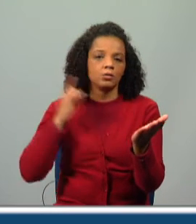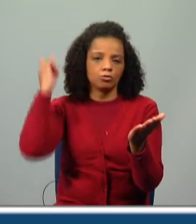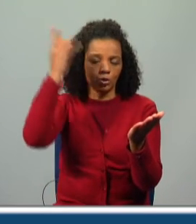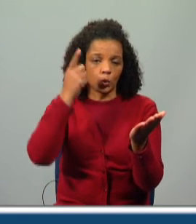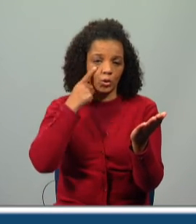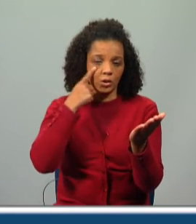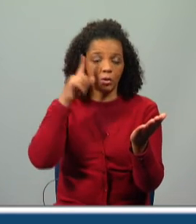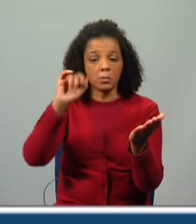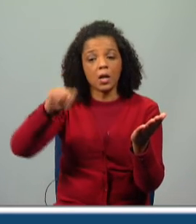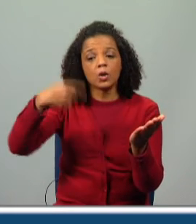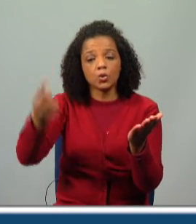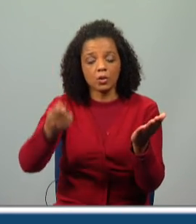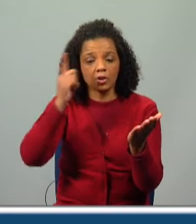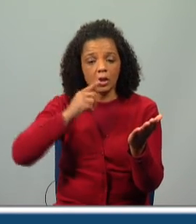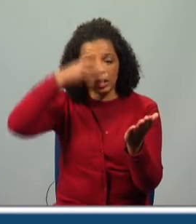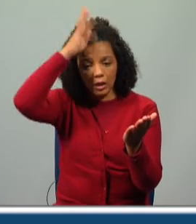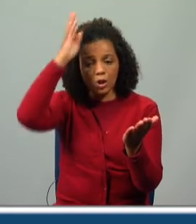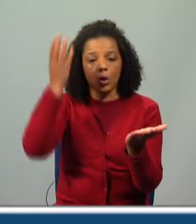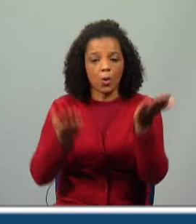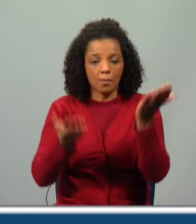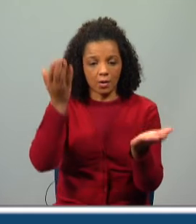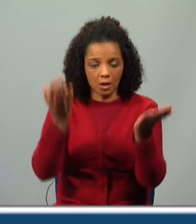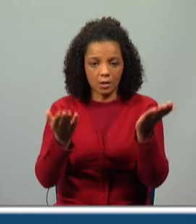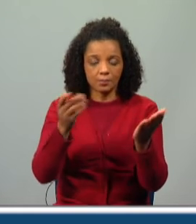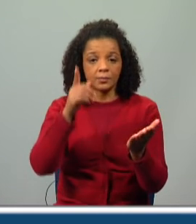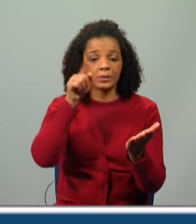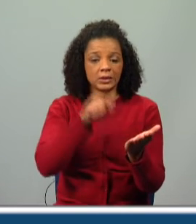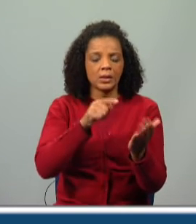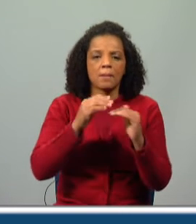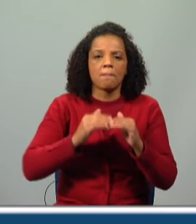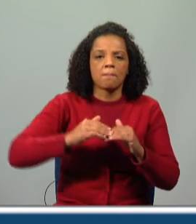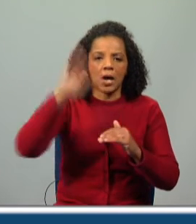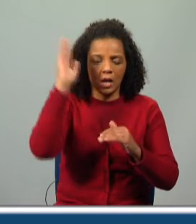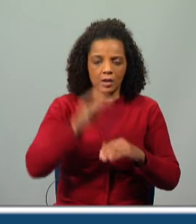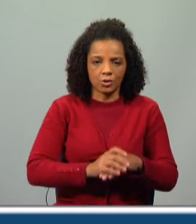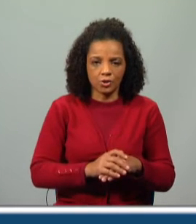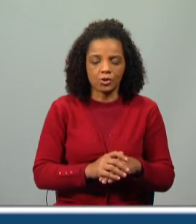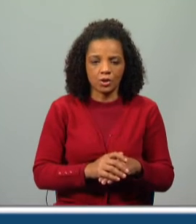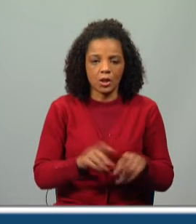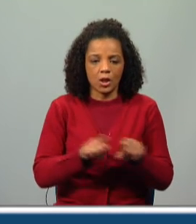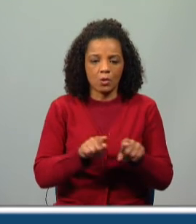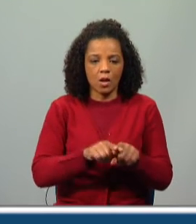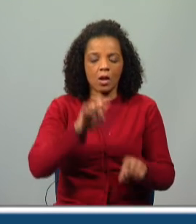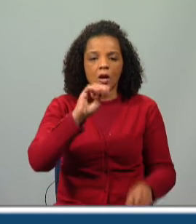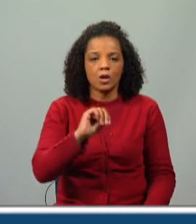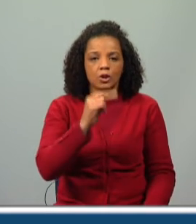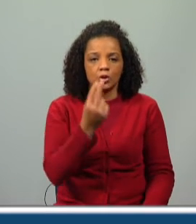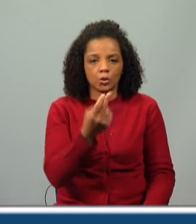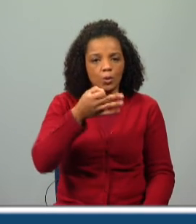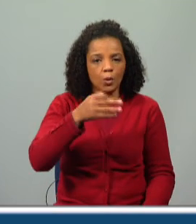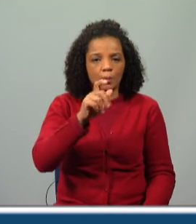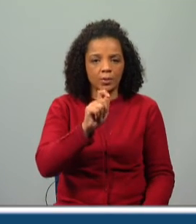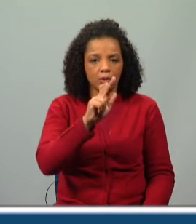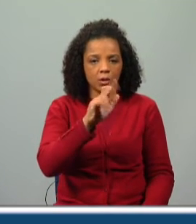as outras galinhas do mato, a Dona Margarida era mais, portanto, o mais indica superior a qualquer coisa,